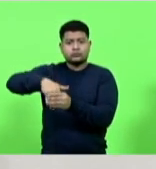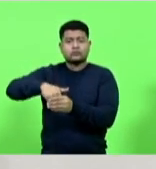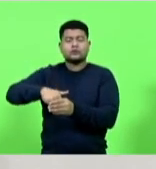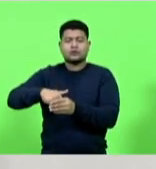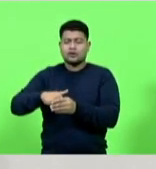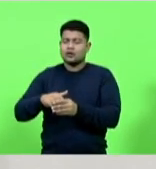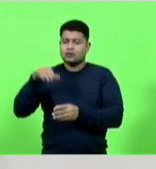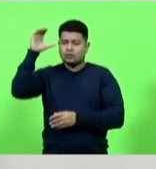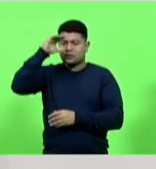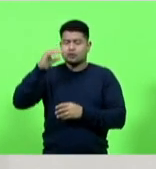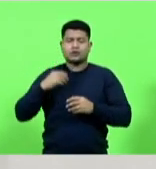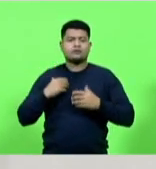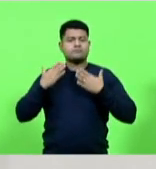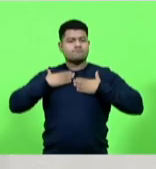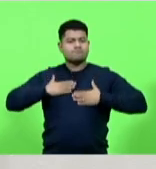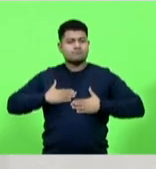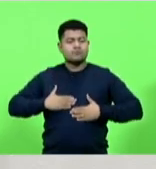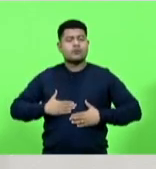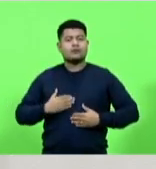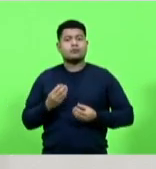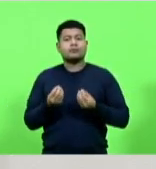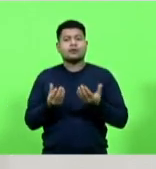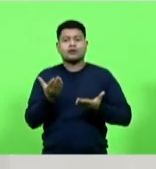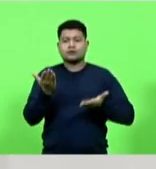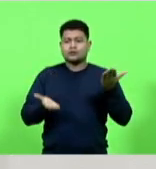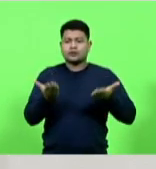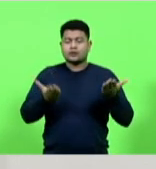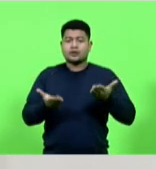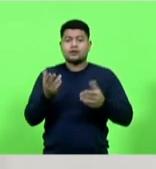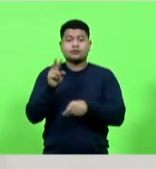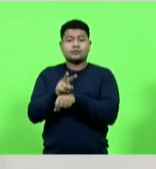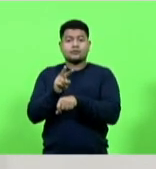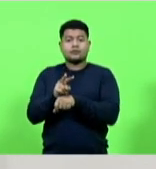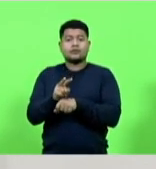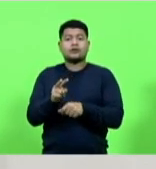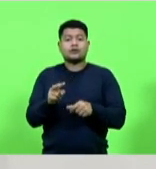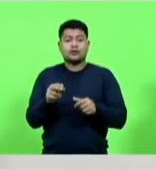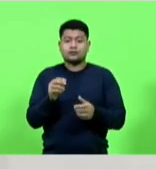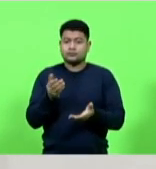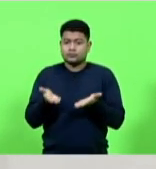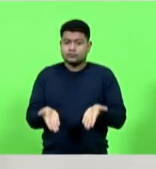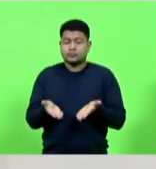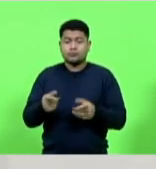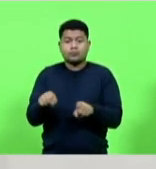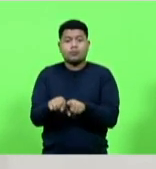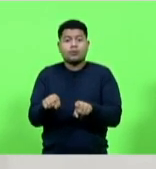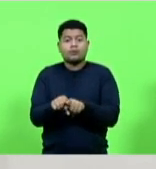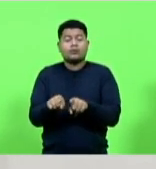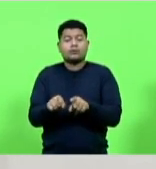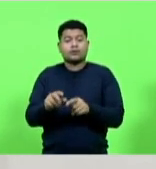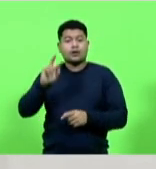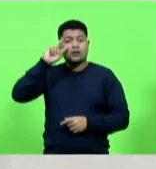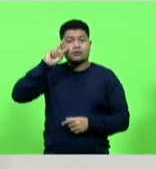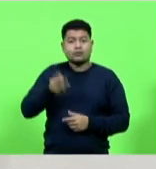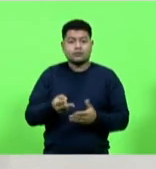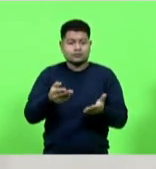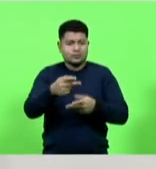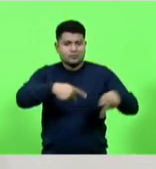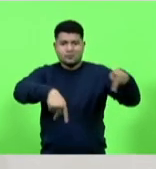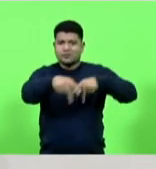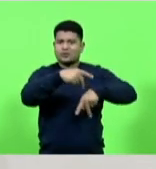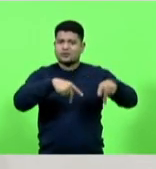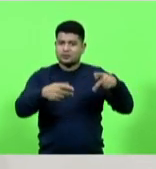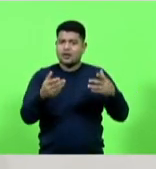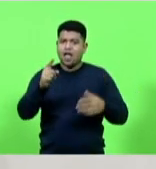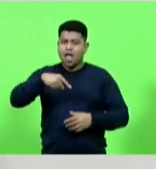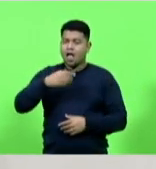tranquila pelo bem do equilíbrio fiscal do Estado porque terão reconhecimento dos seus eleitores de que isso é o